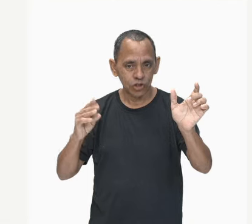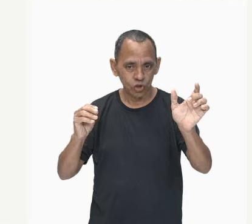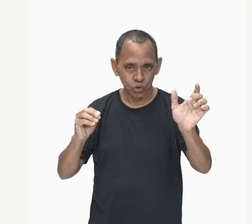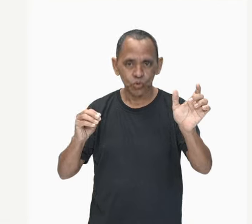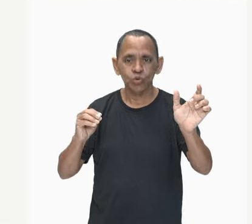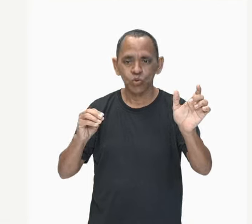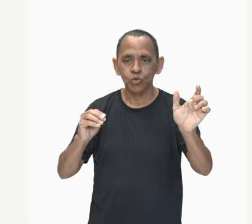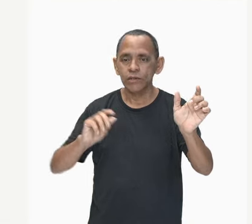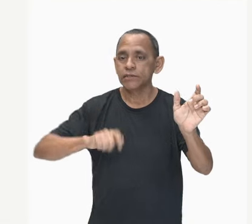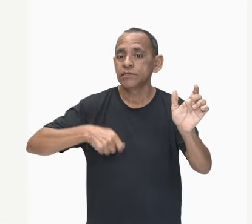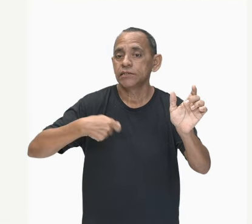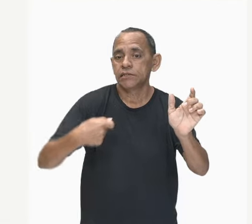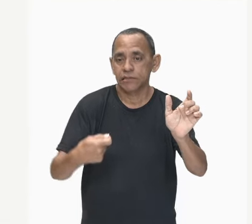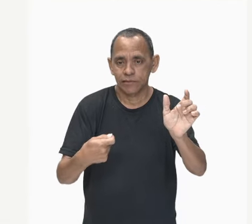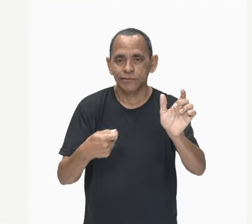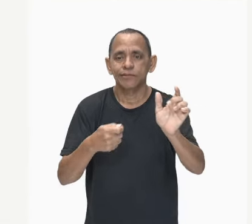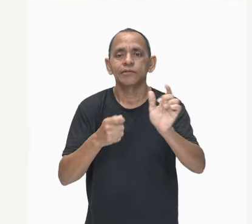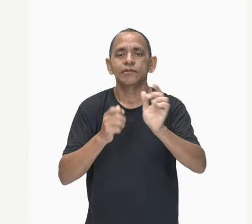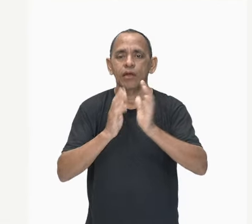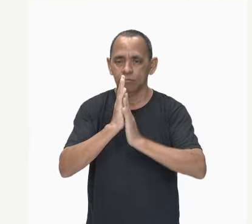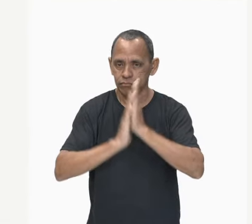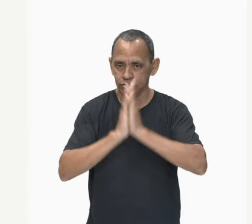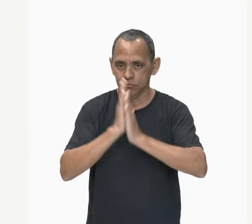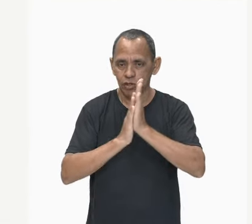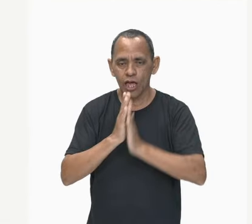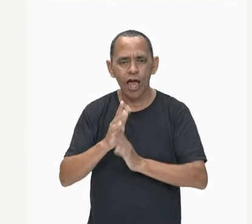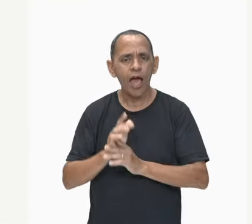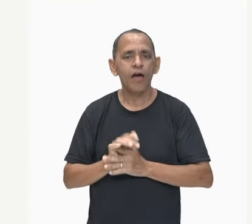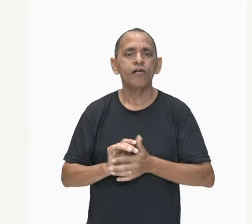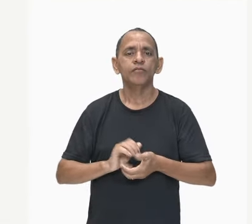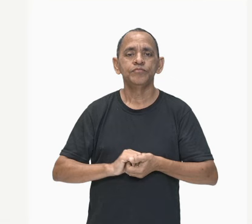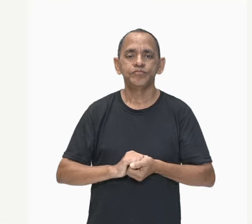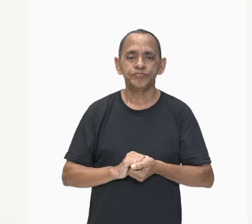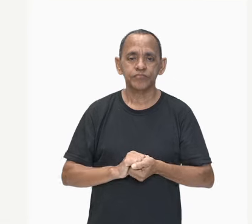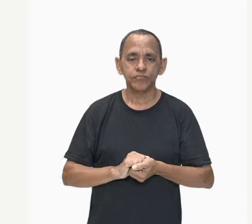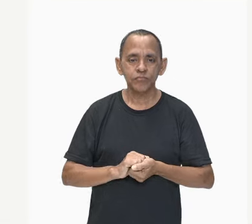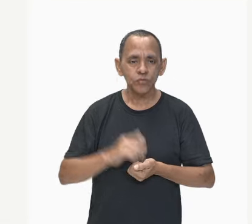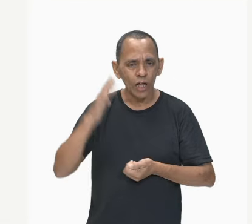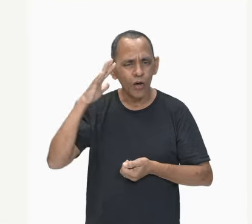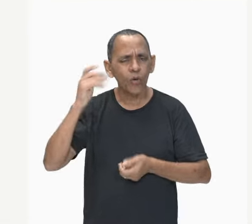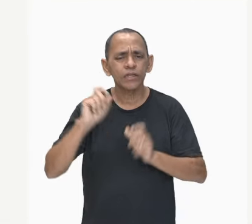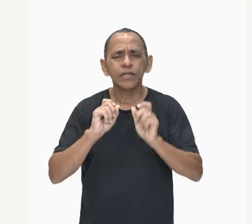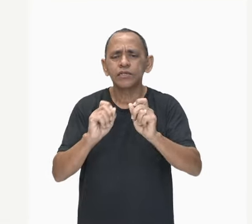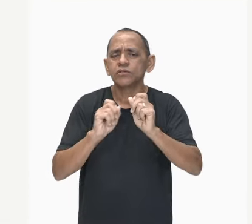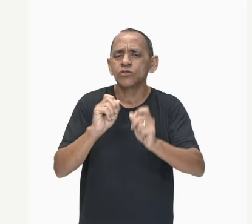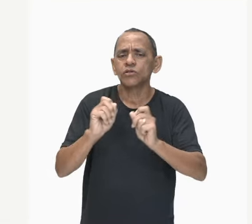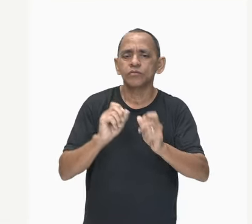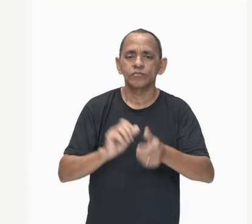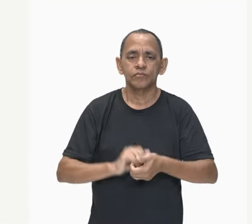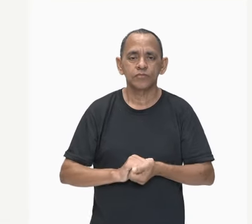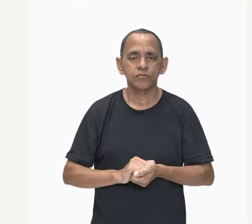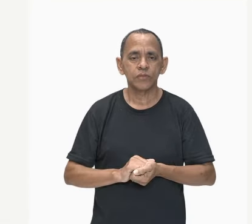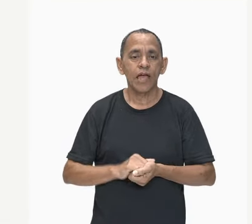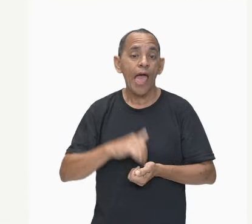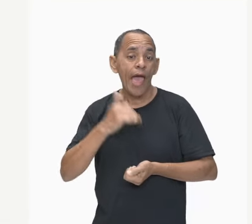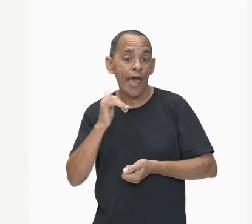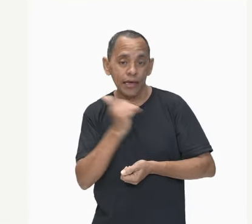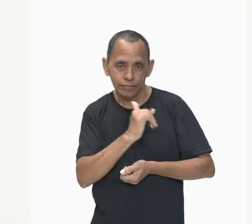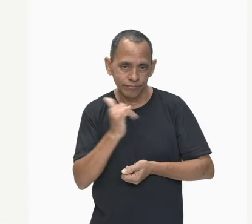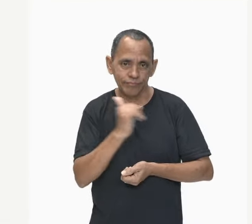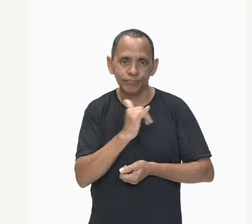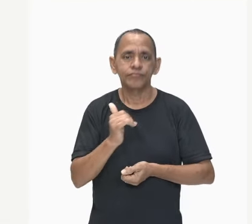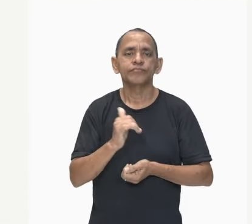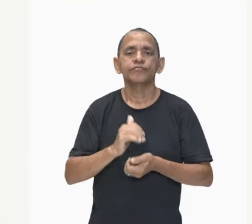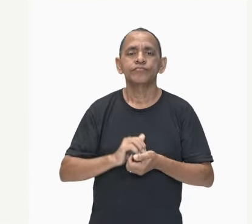sofrem atrito. Acontece, olha lá, a eletrização. Outra